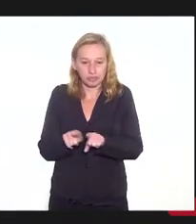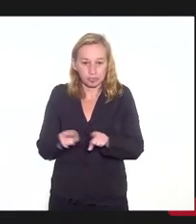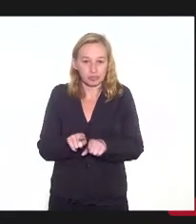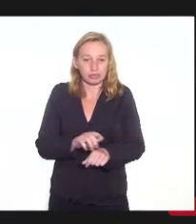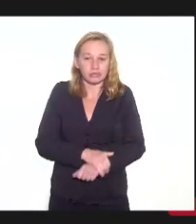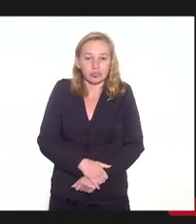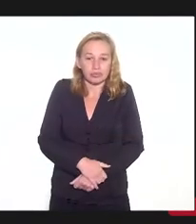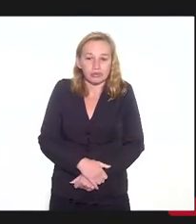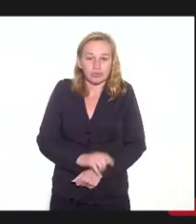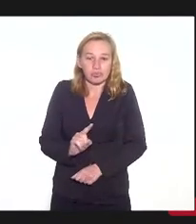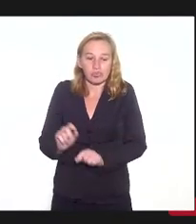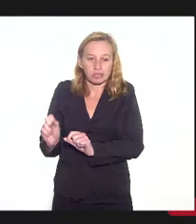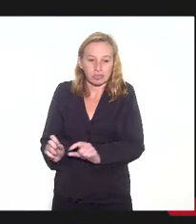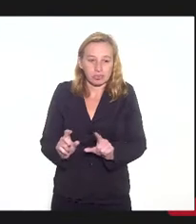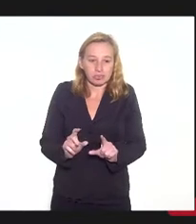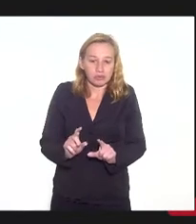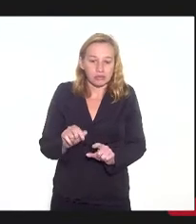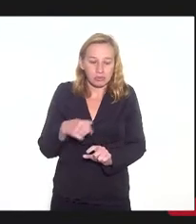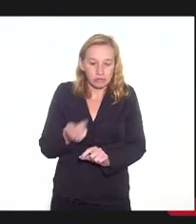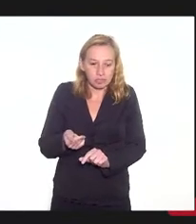O próximo é o regime